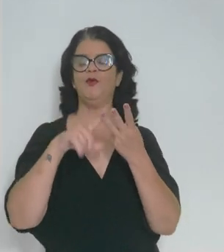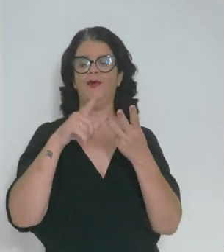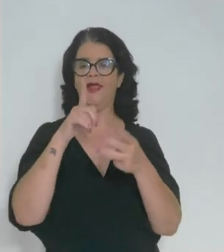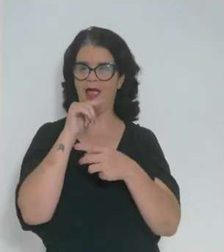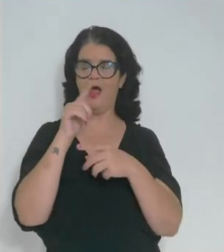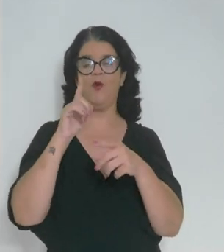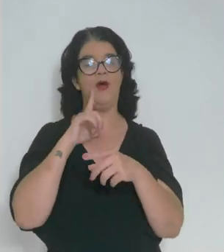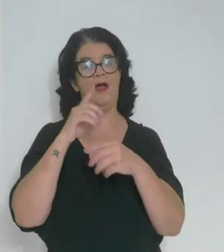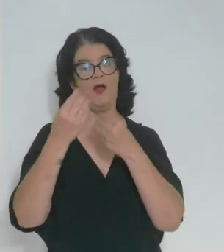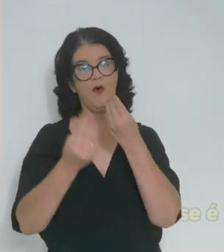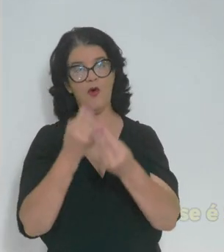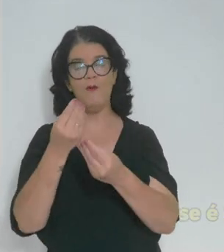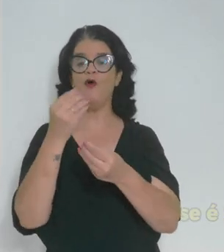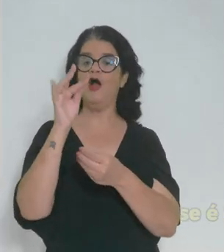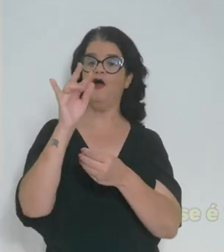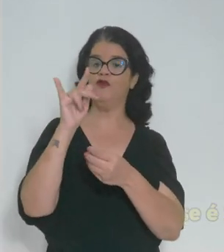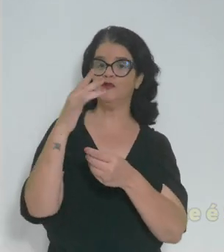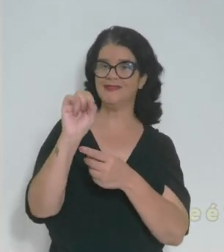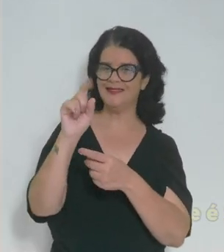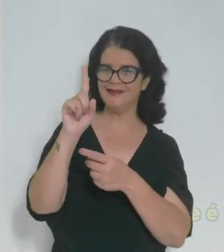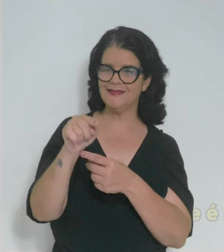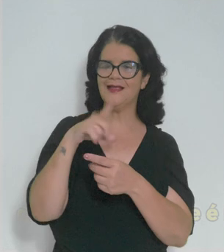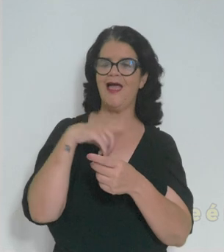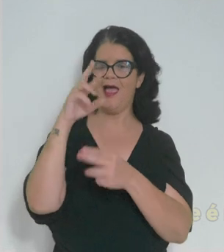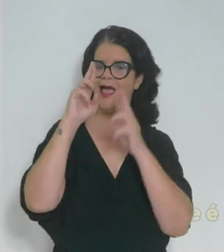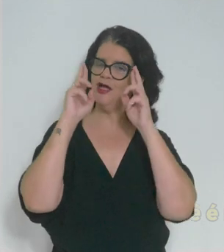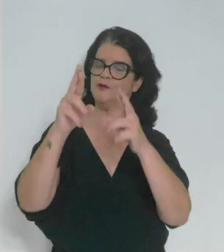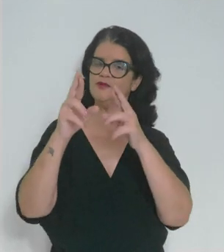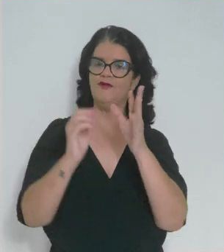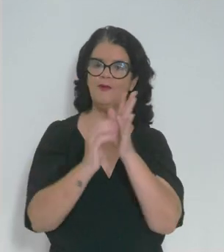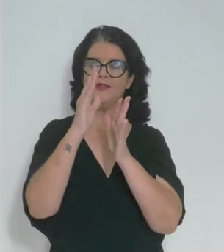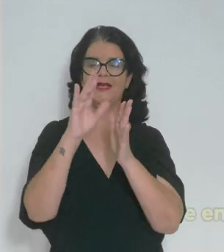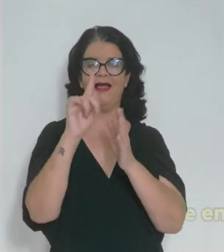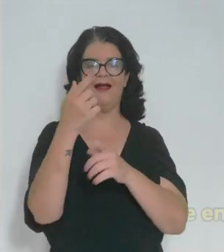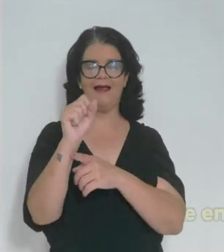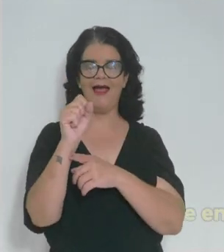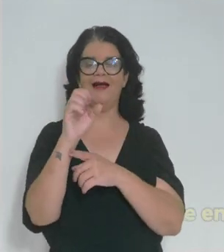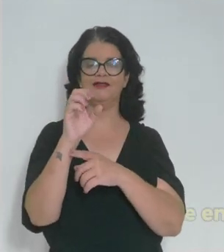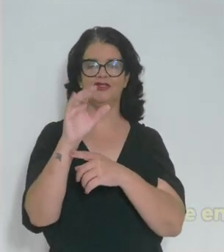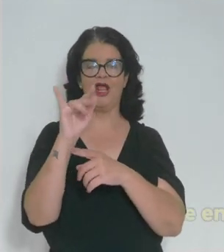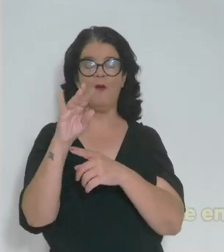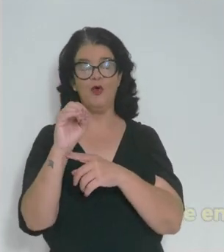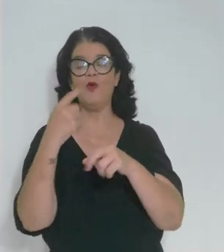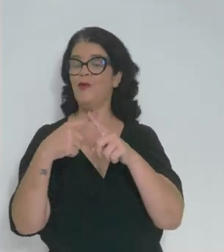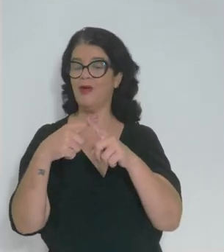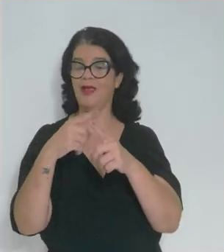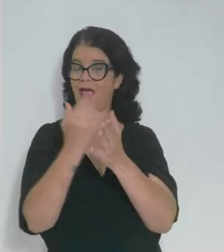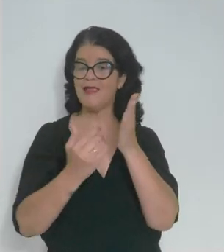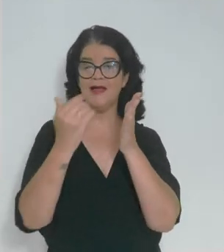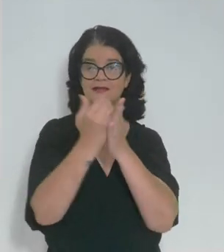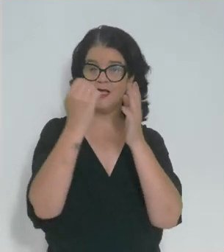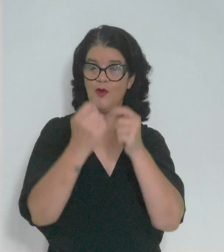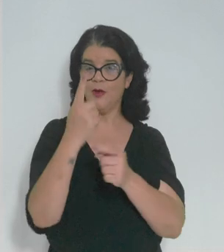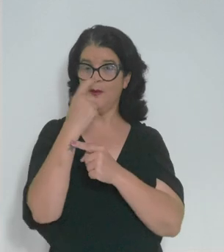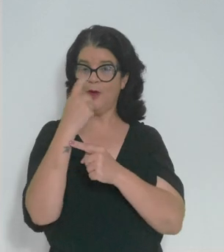água. Então, nota, pessoal, que a fotossíntese é responsável por retirar esse gás carbônico que em excesso pode ser poluente, né? Na